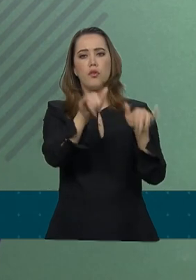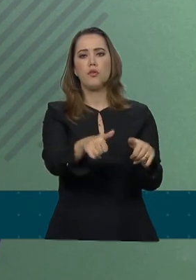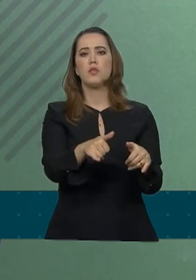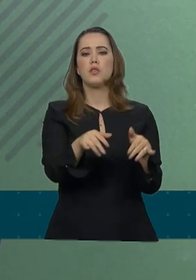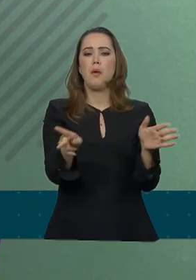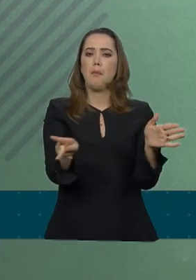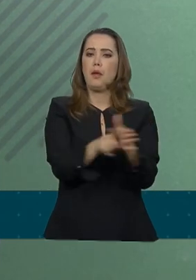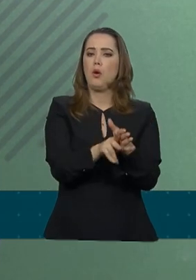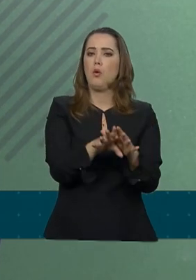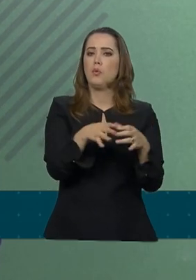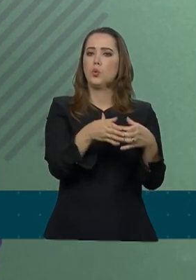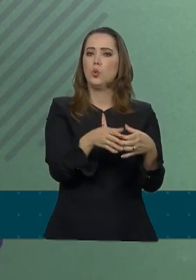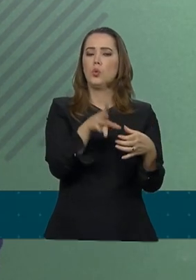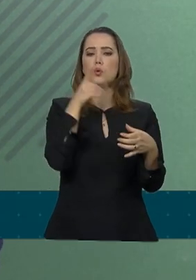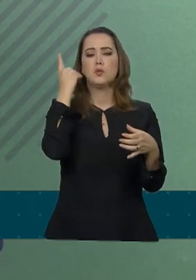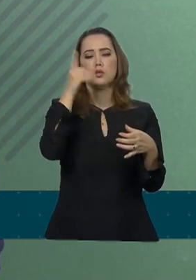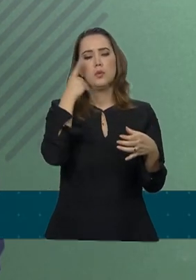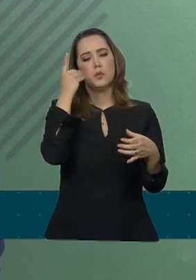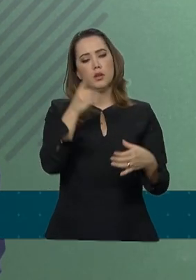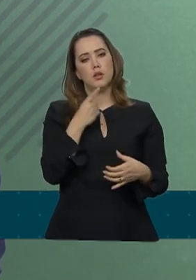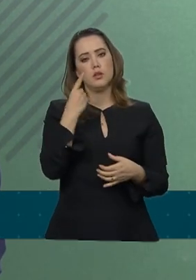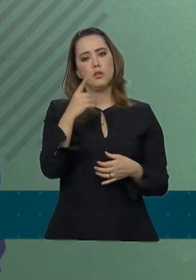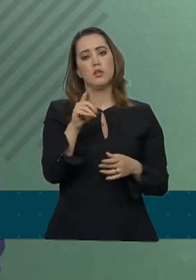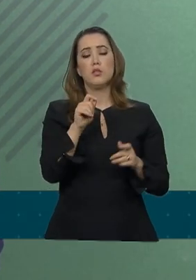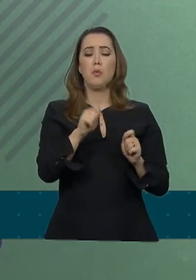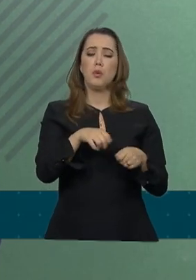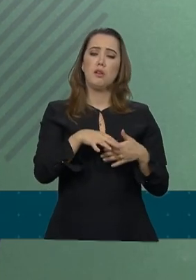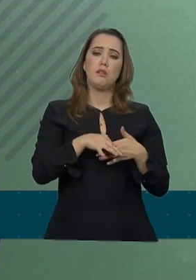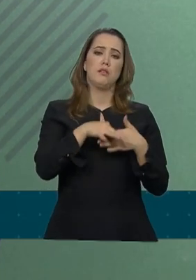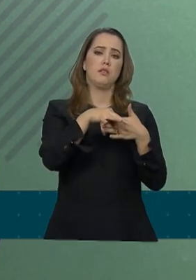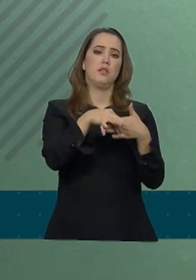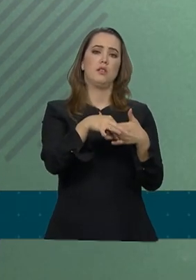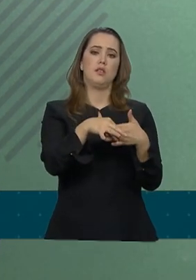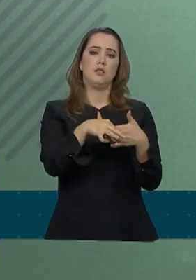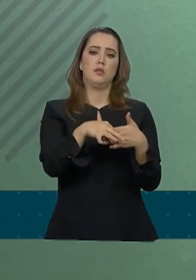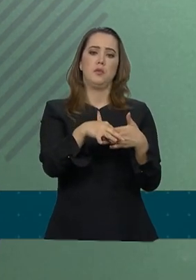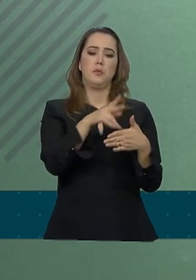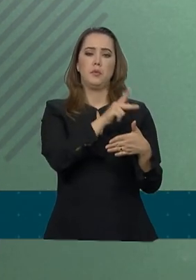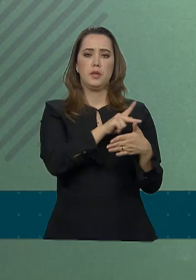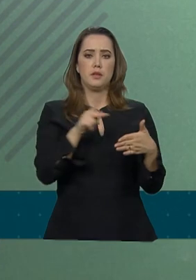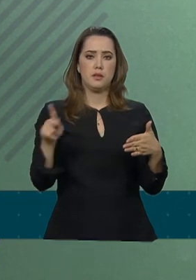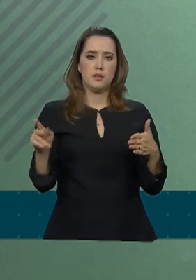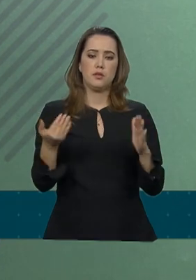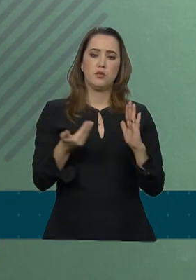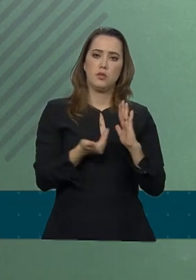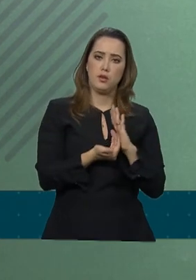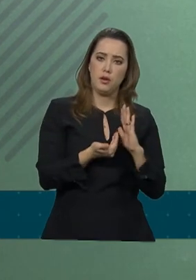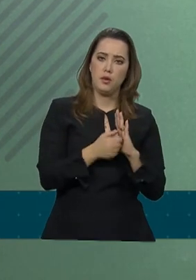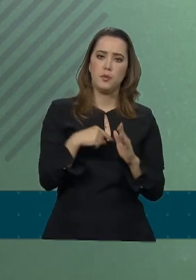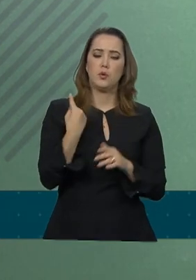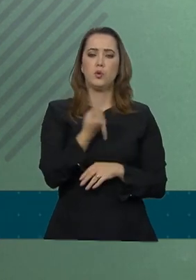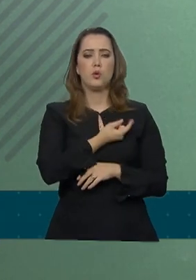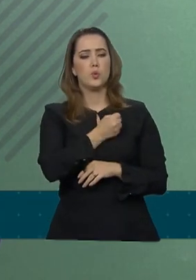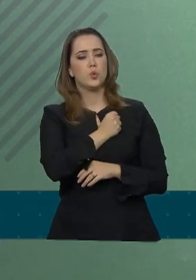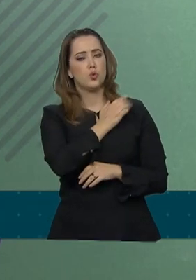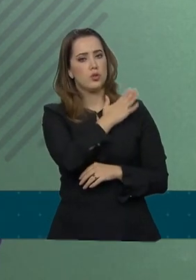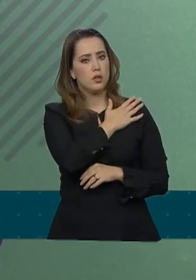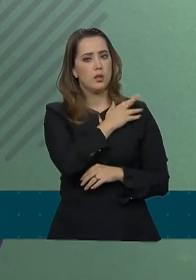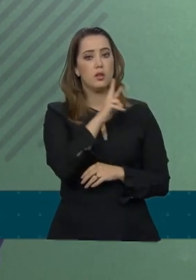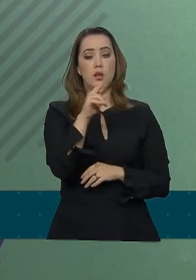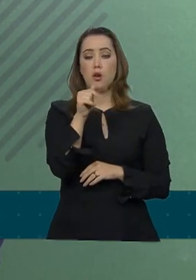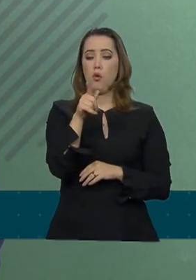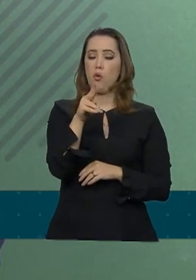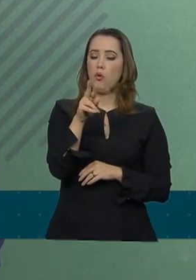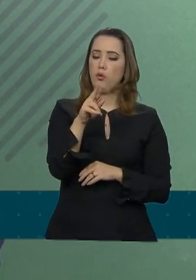são tomadas pelos deputados, capitaneados pelo presidente da Câmara, o nosso general Rodrigo